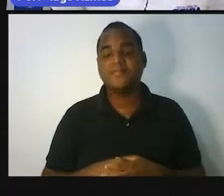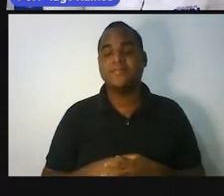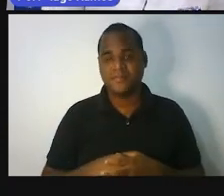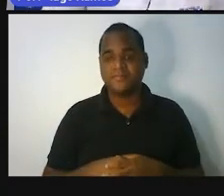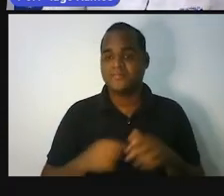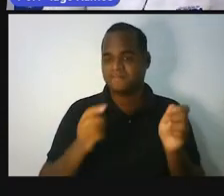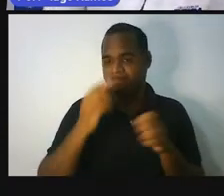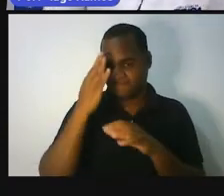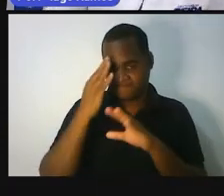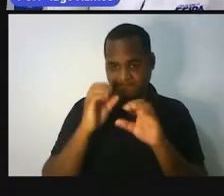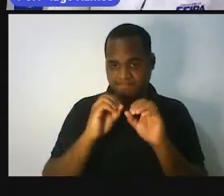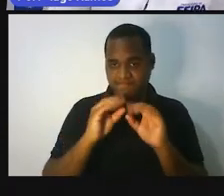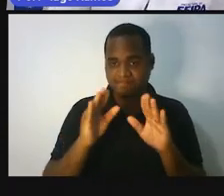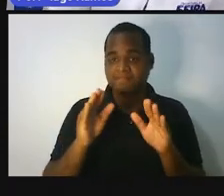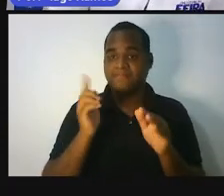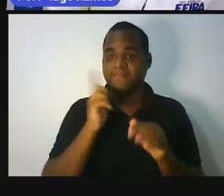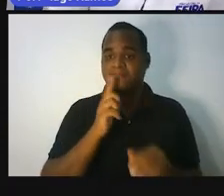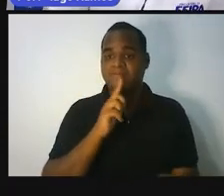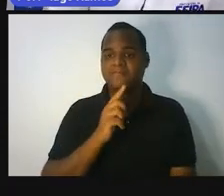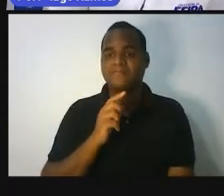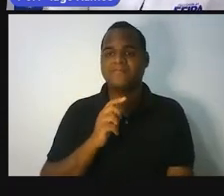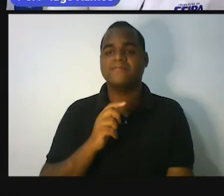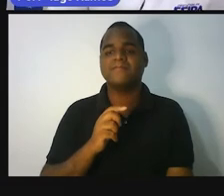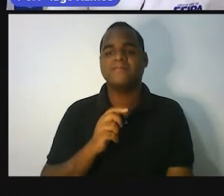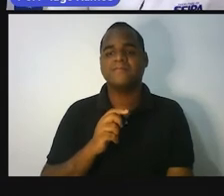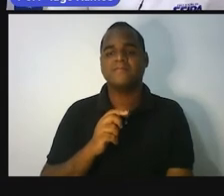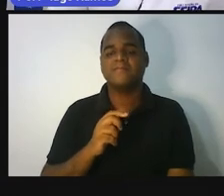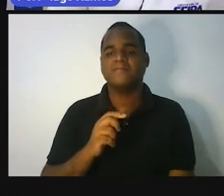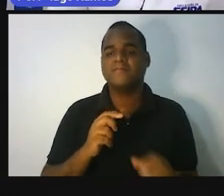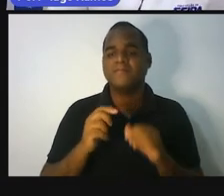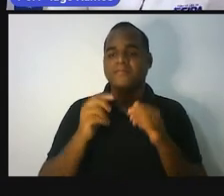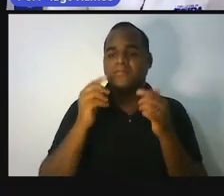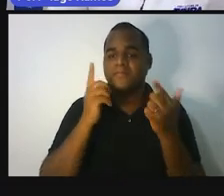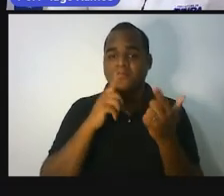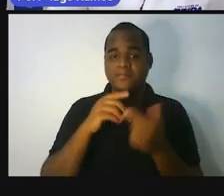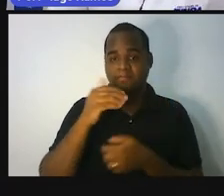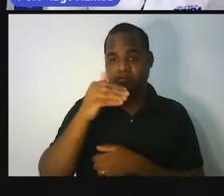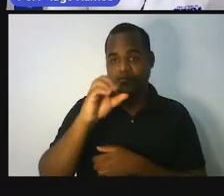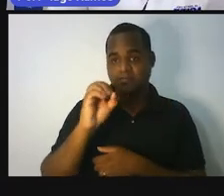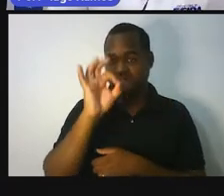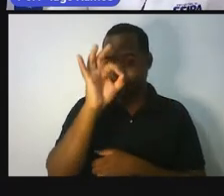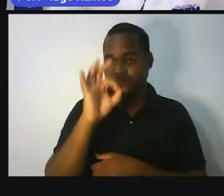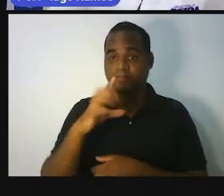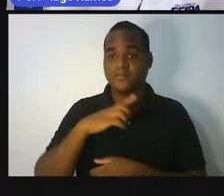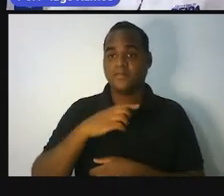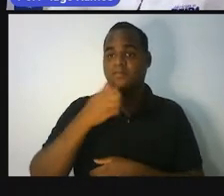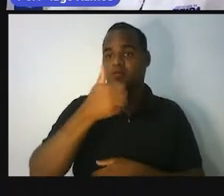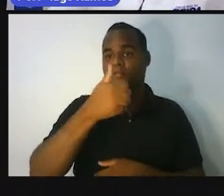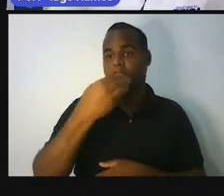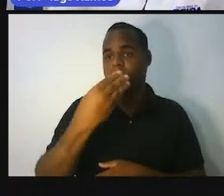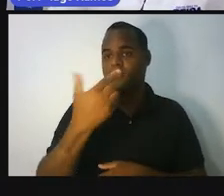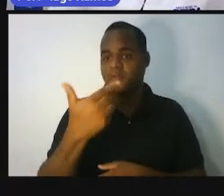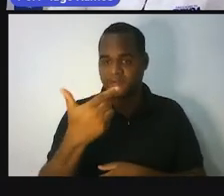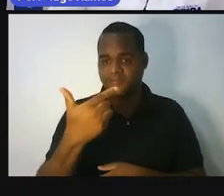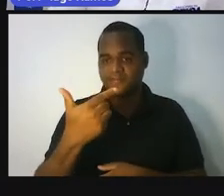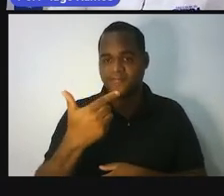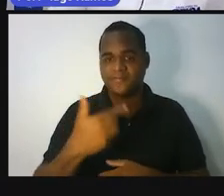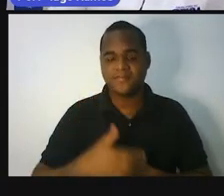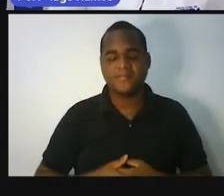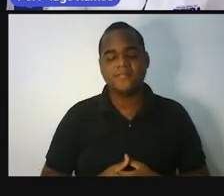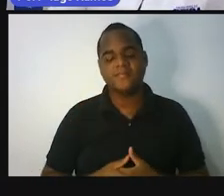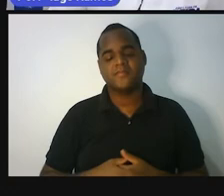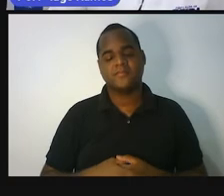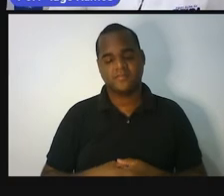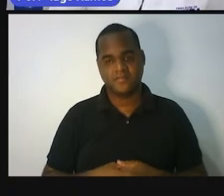Belezinha? Então, vamos lá. Vamos calcular aqui dez por cento de cento e trinta e dois. Tá?